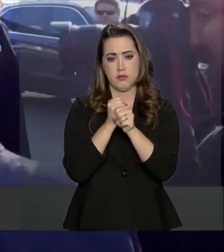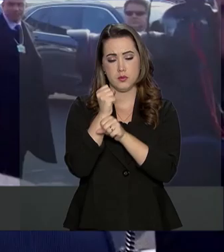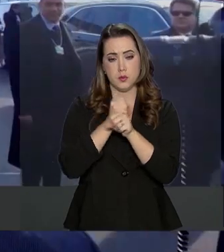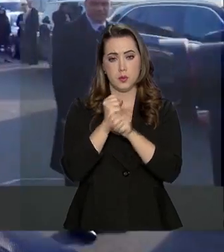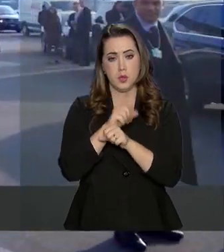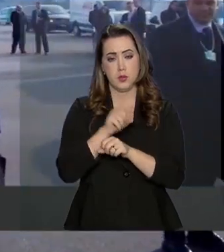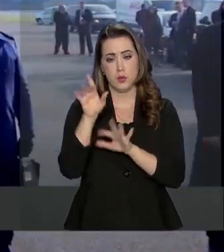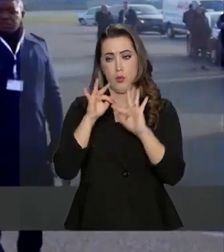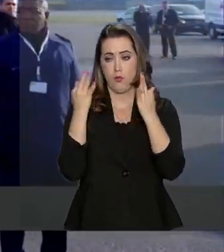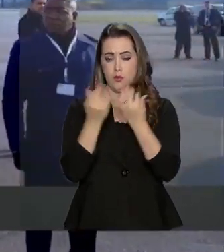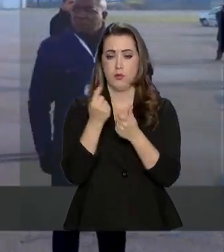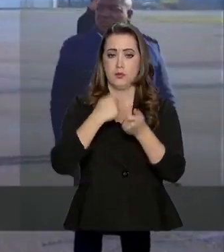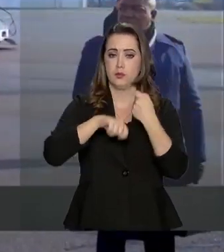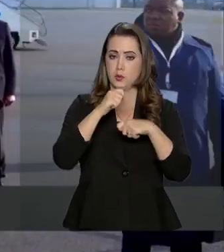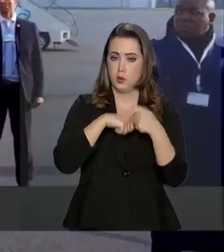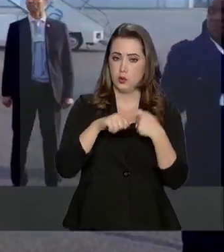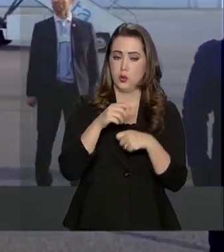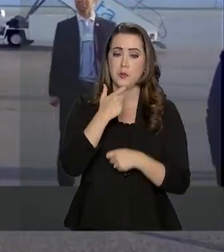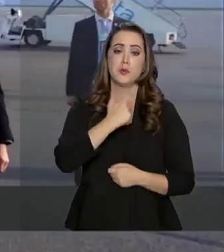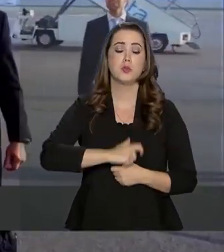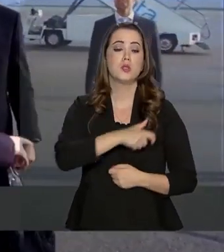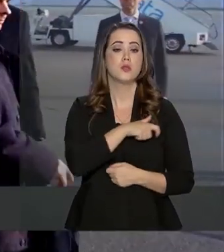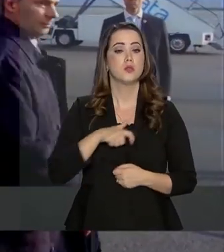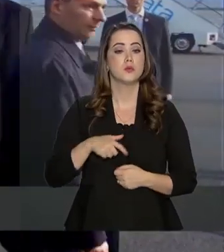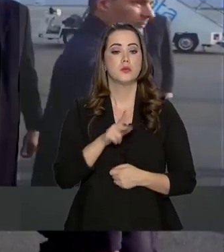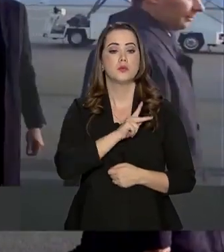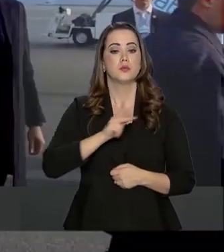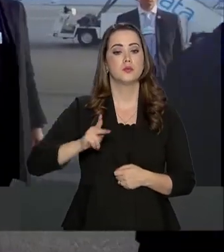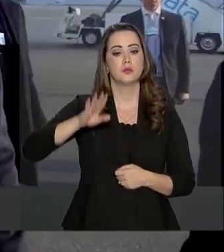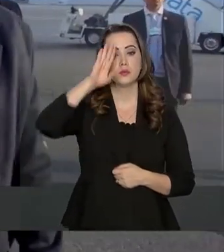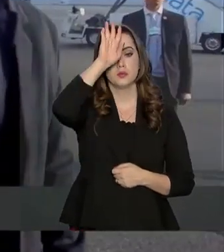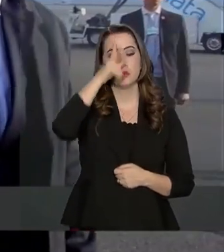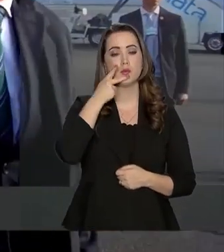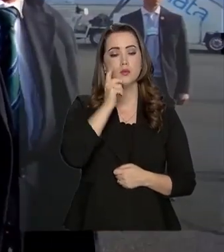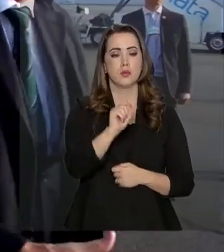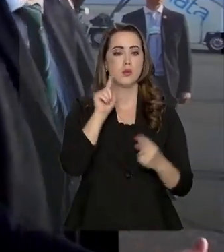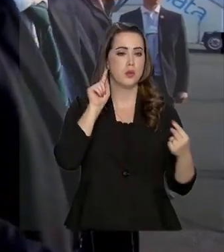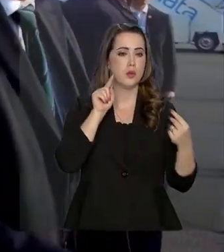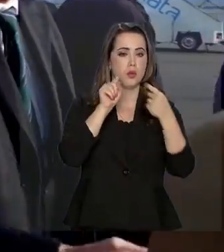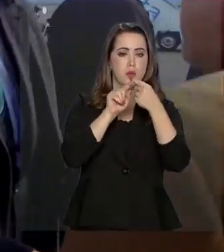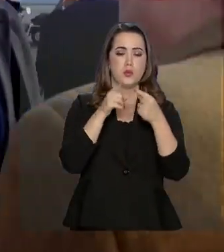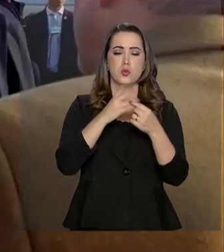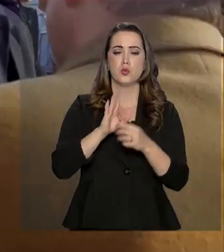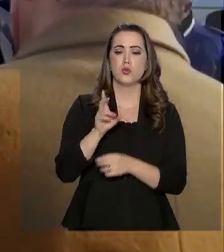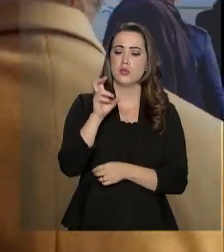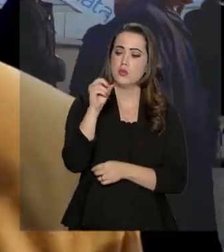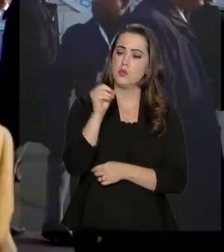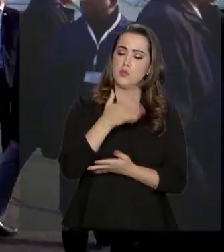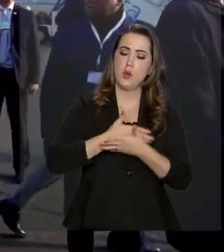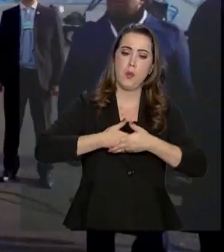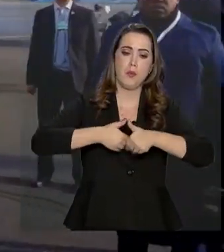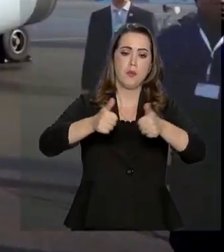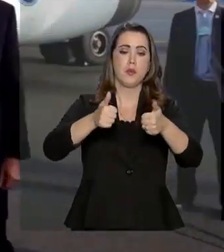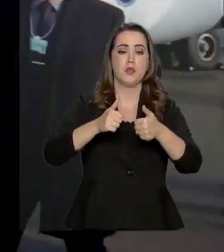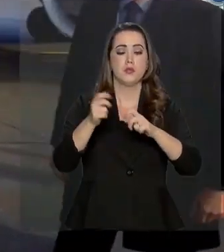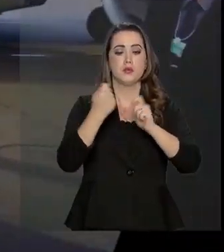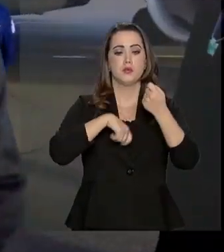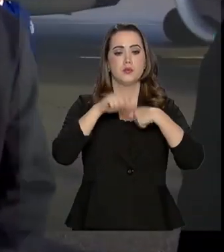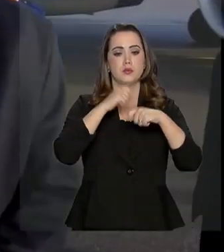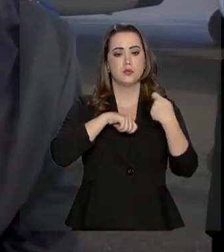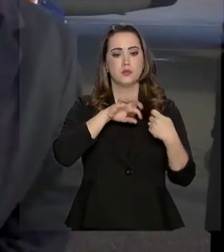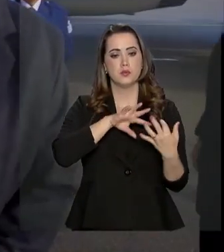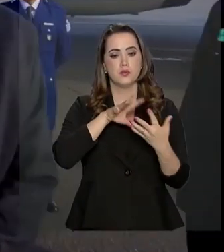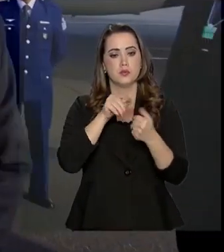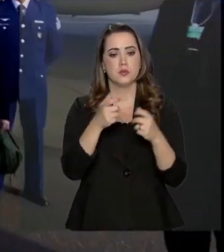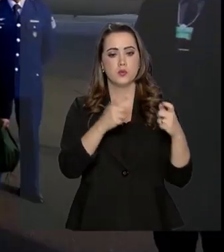na Suíça, o presidente Jair Bolsonaro destacou que a meta é estar entre as 50 melhores economias